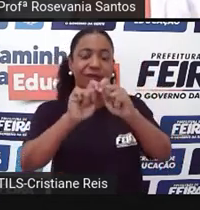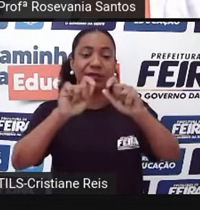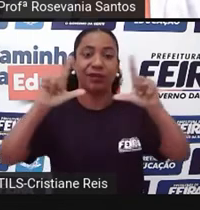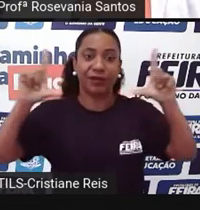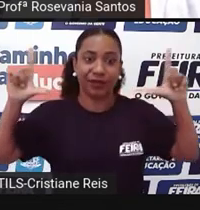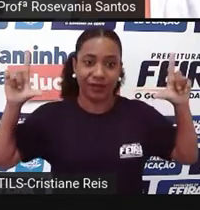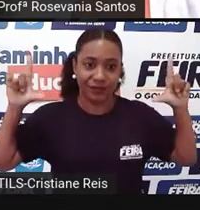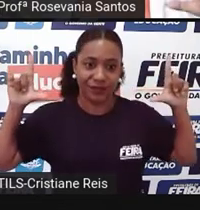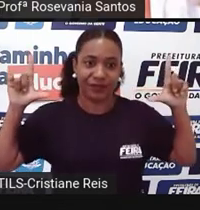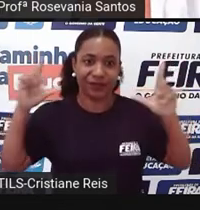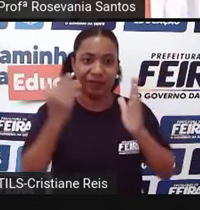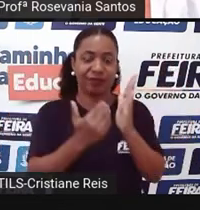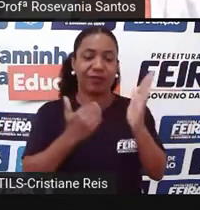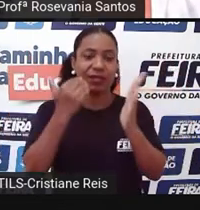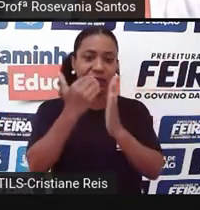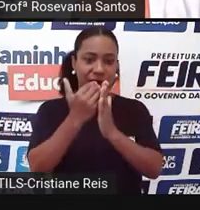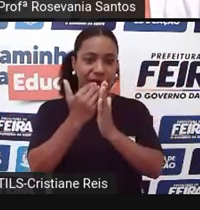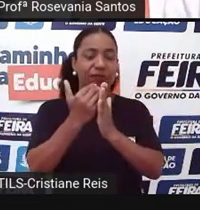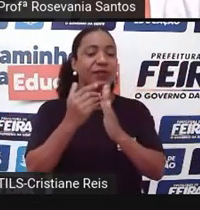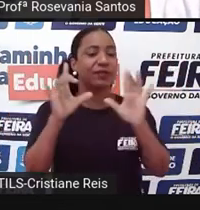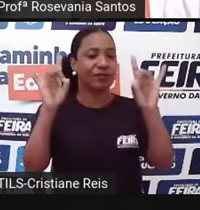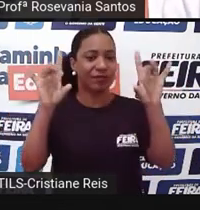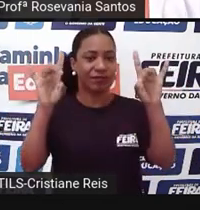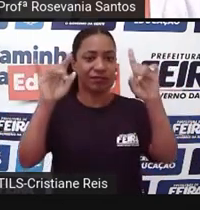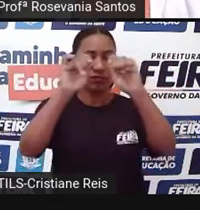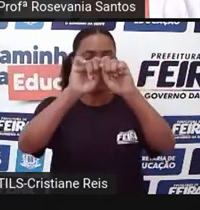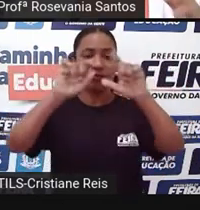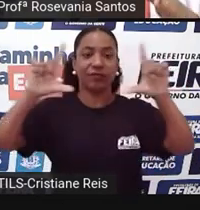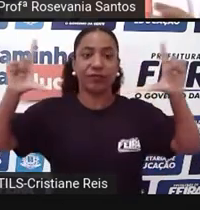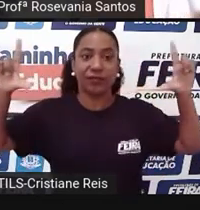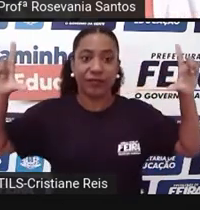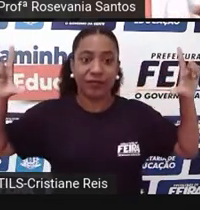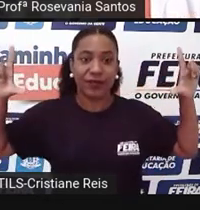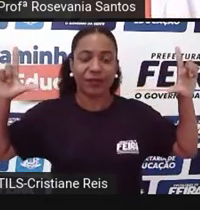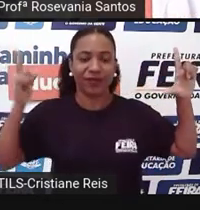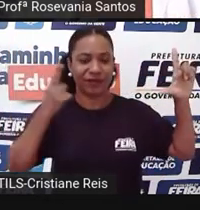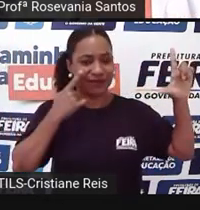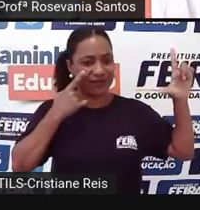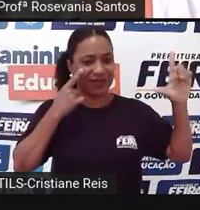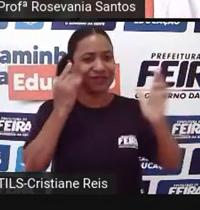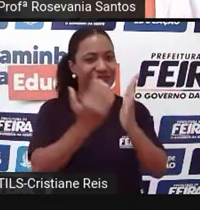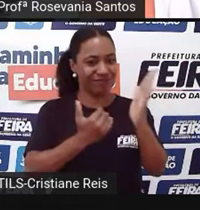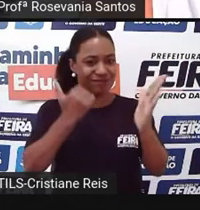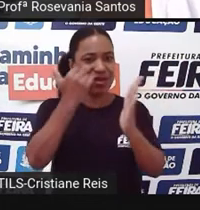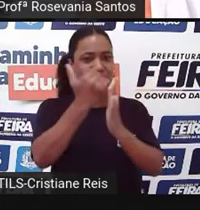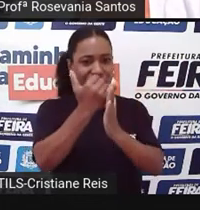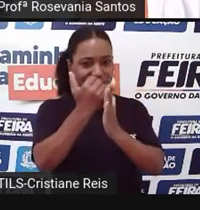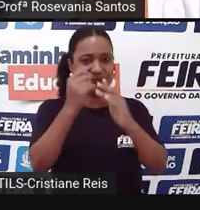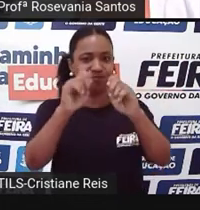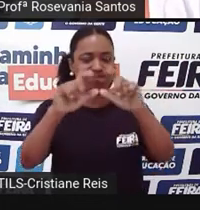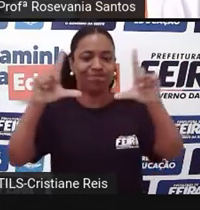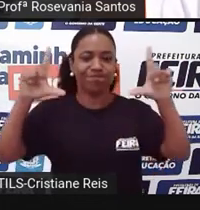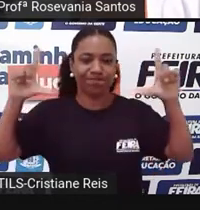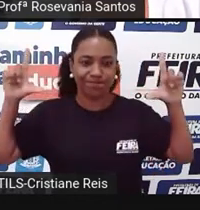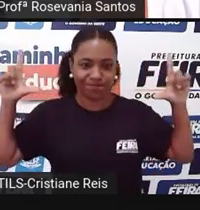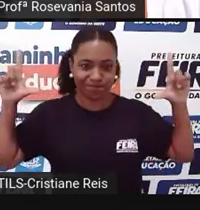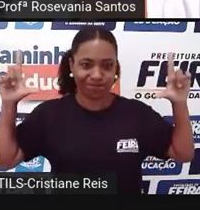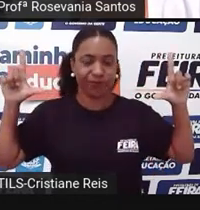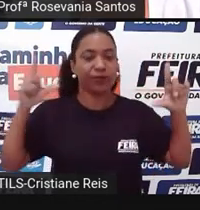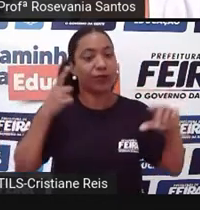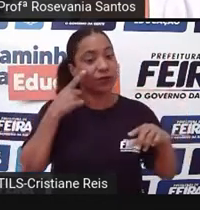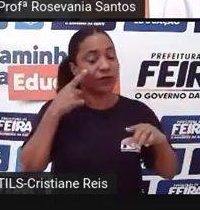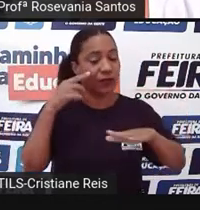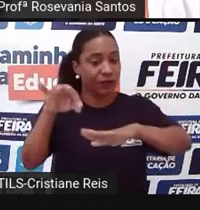né, vocês que são chiques, assim, que tem aquelas televisões lá enormes, aí, assim, um centímetro vai ficar quase que um palmo, né, bora dizer assim.